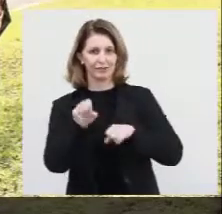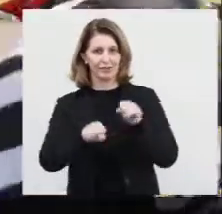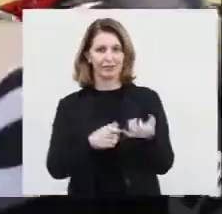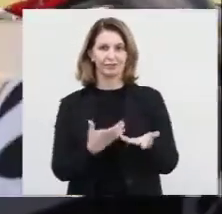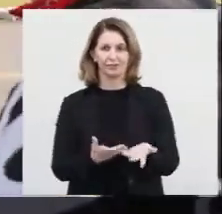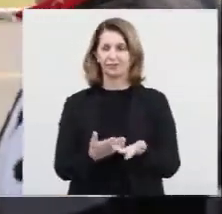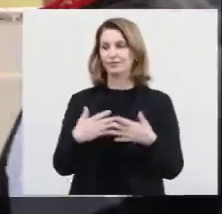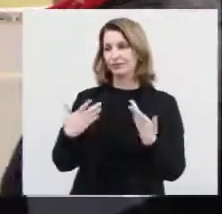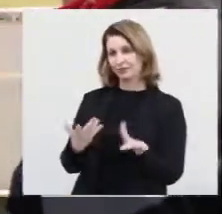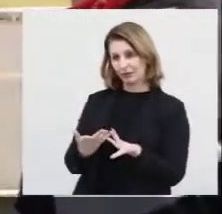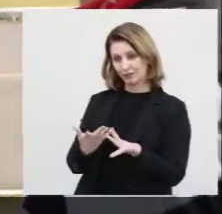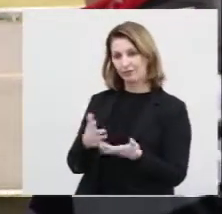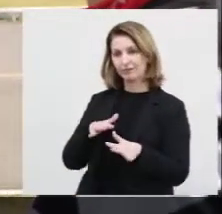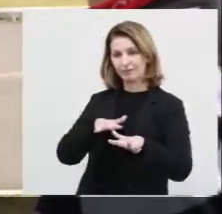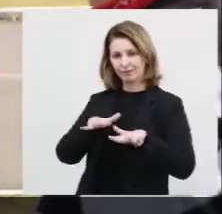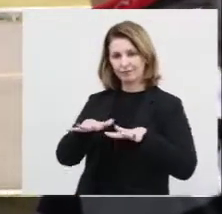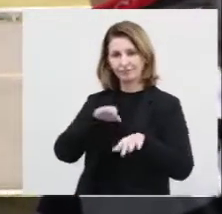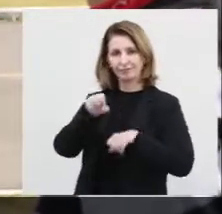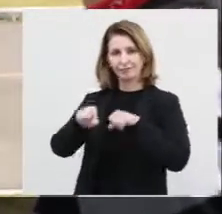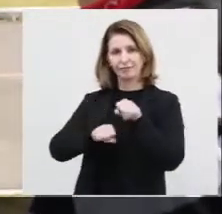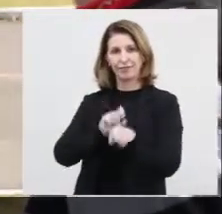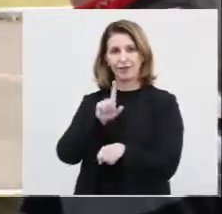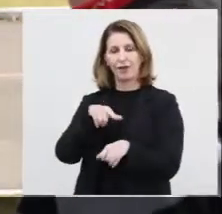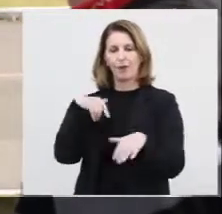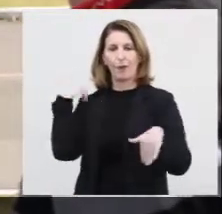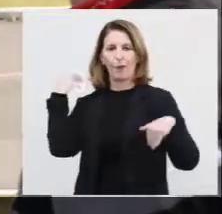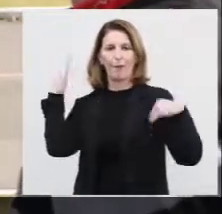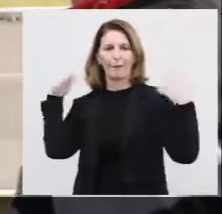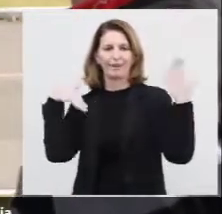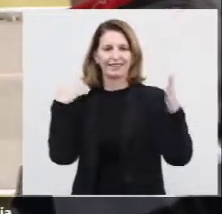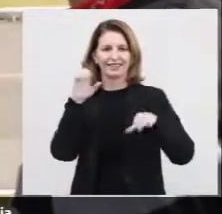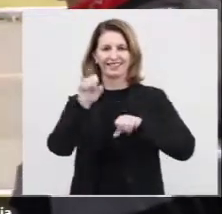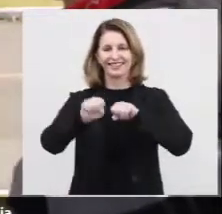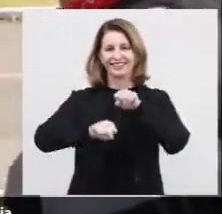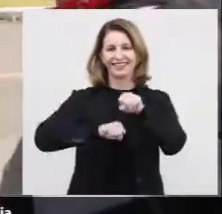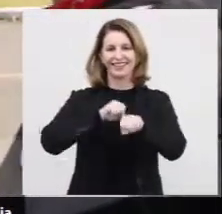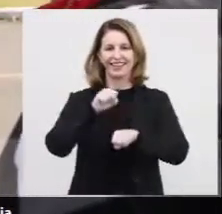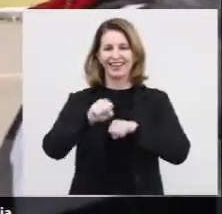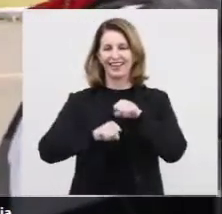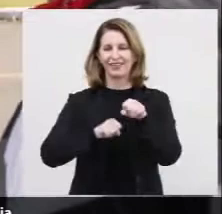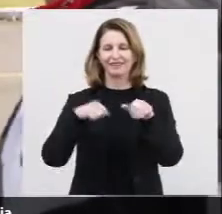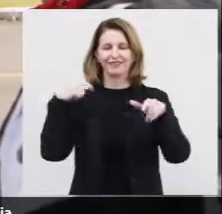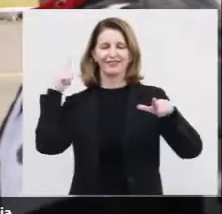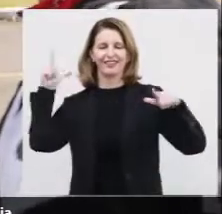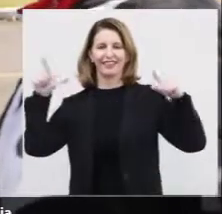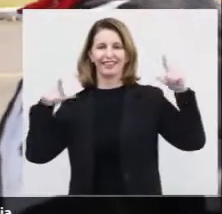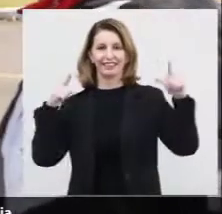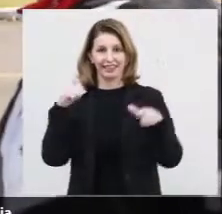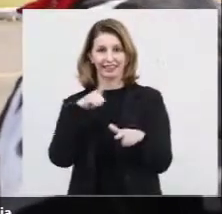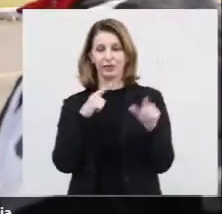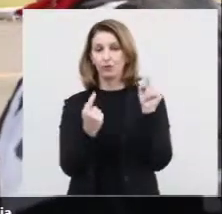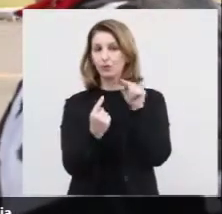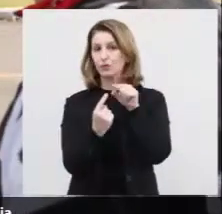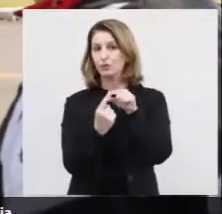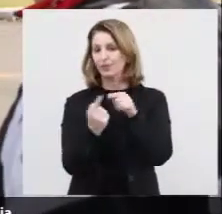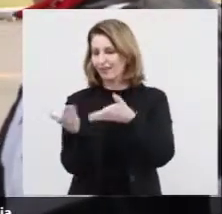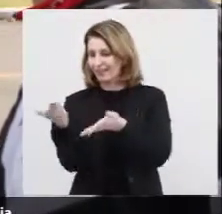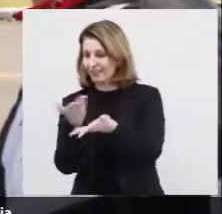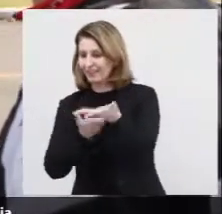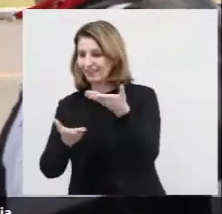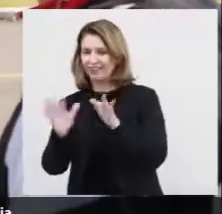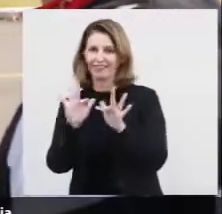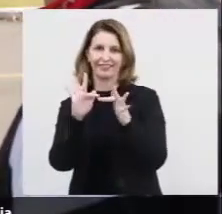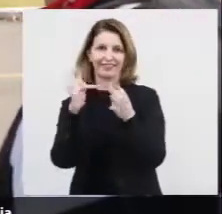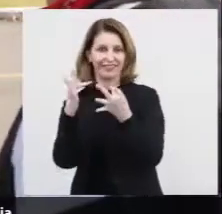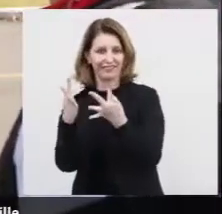Bike? O Mexa-se Bike é um passeio ciclístico, é um ciclismo recreativo, que tem a intenção de interagir